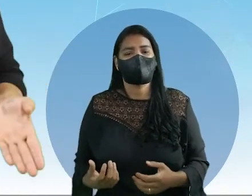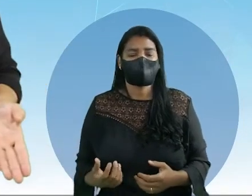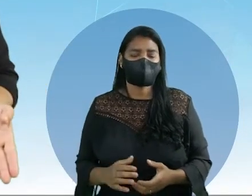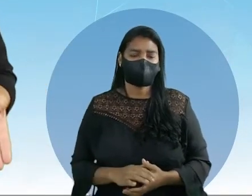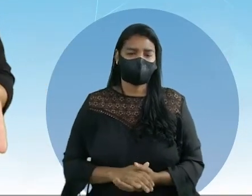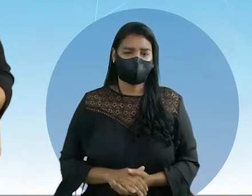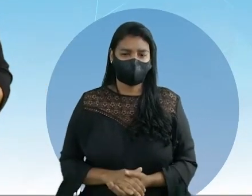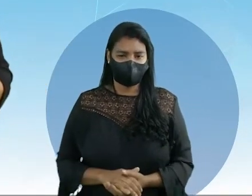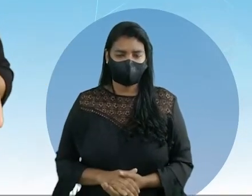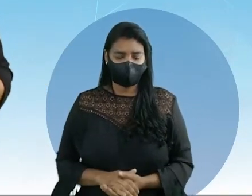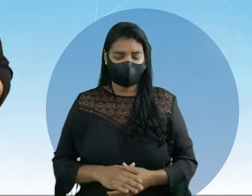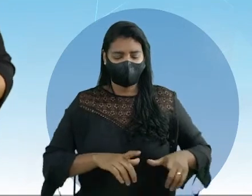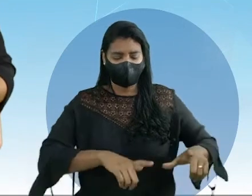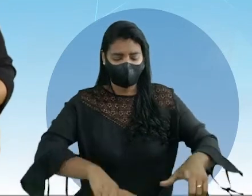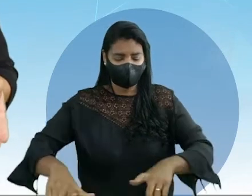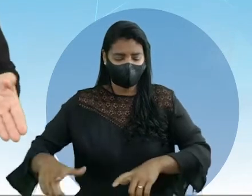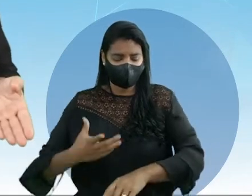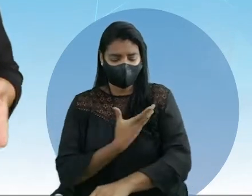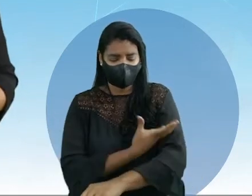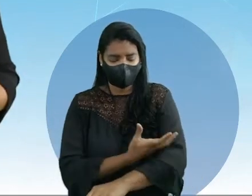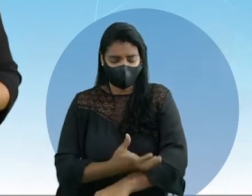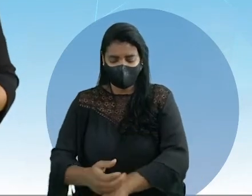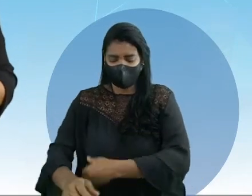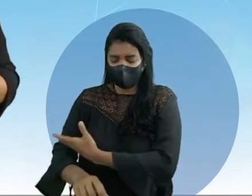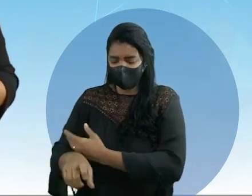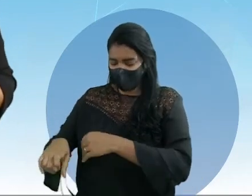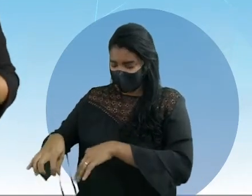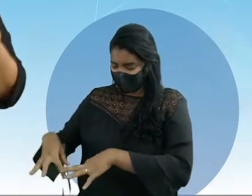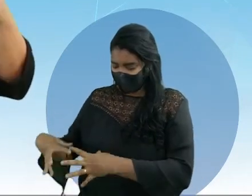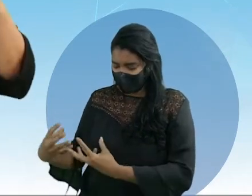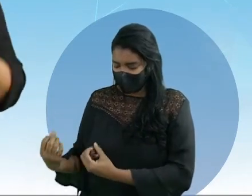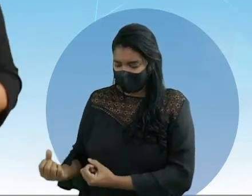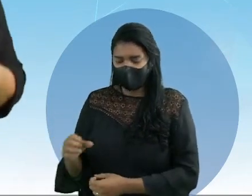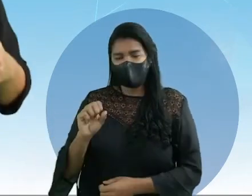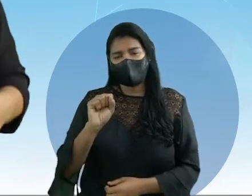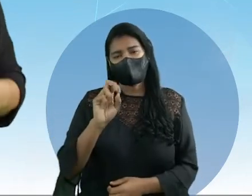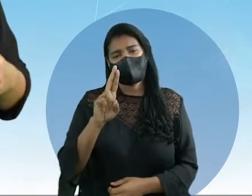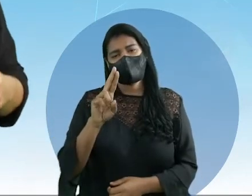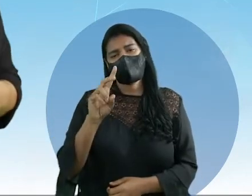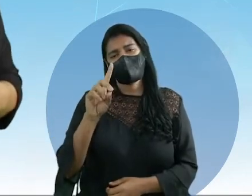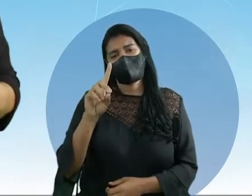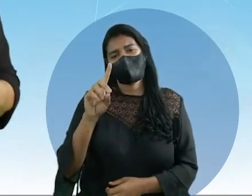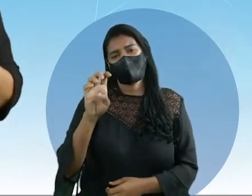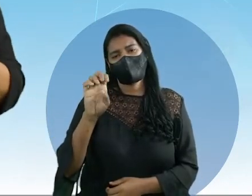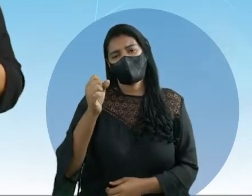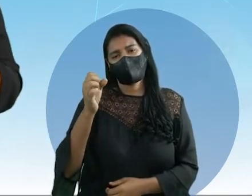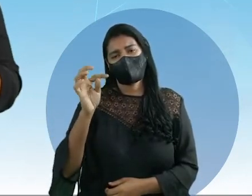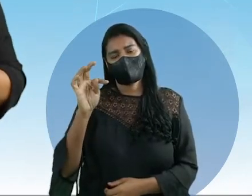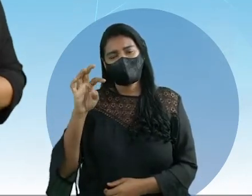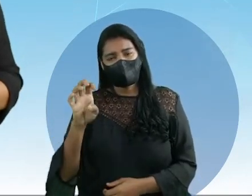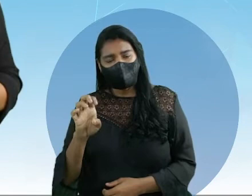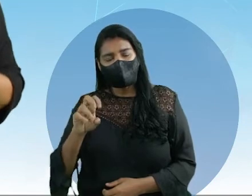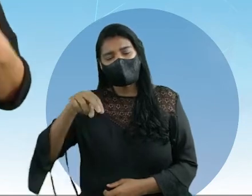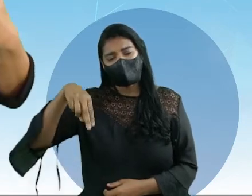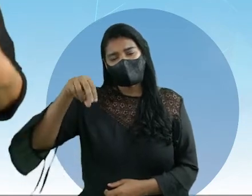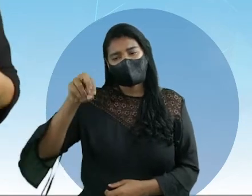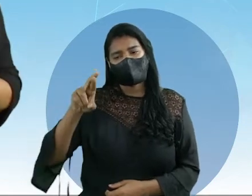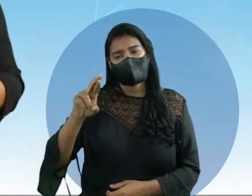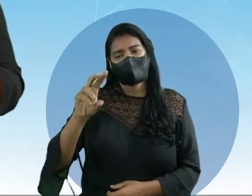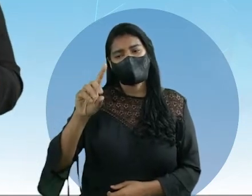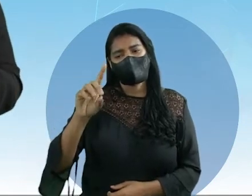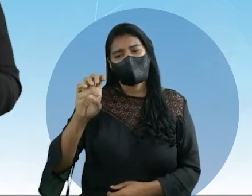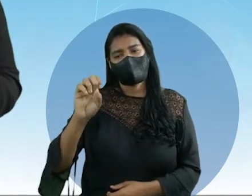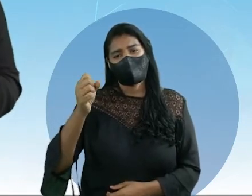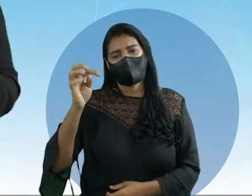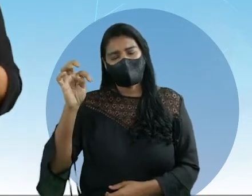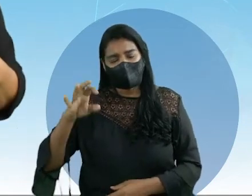desertificação. No Sudeste também, então, nessas duas regiões brasileiras é que